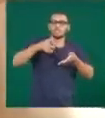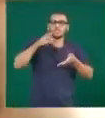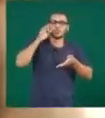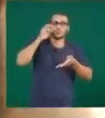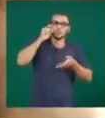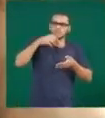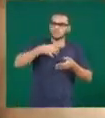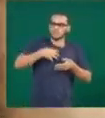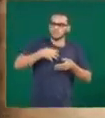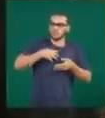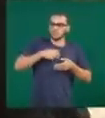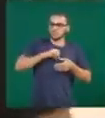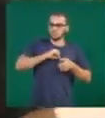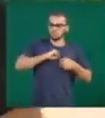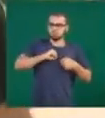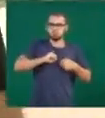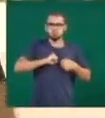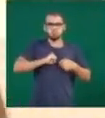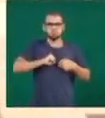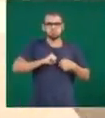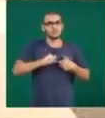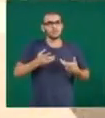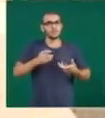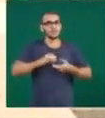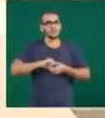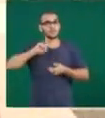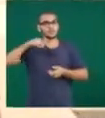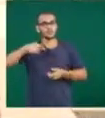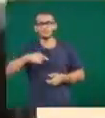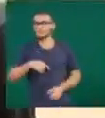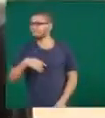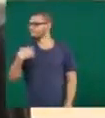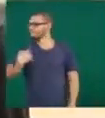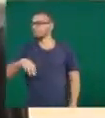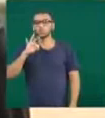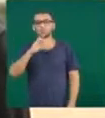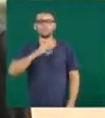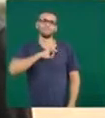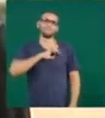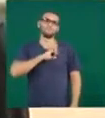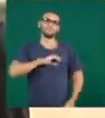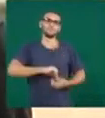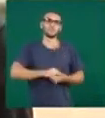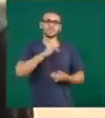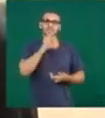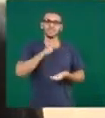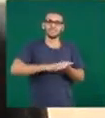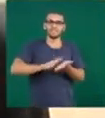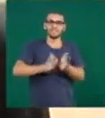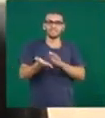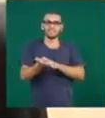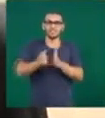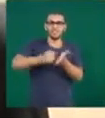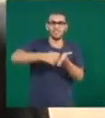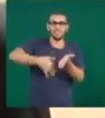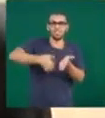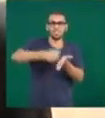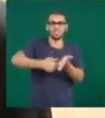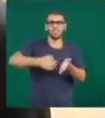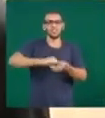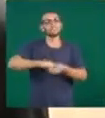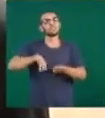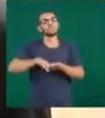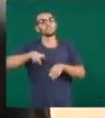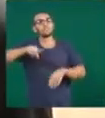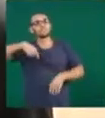que estava muito acelerado. Depois começou a ter medo de tudo. Sempre senti a mão suar, sempre senti tontura quando saia na